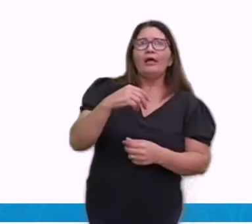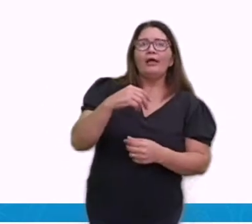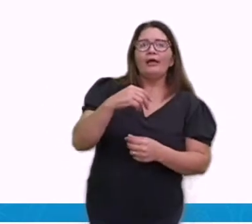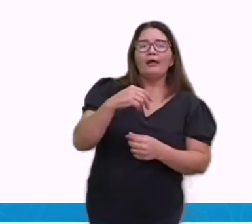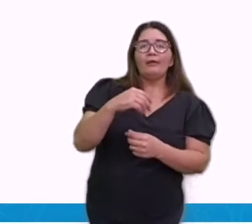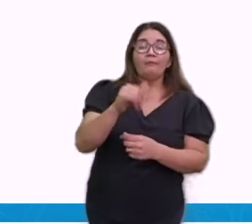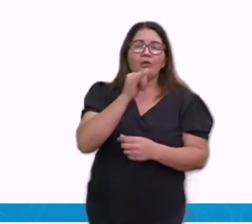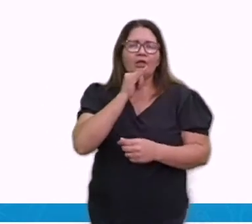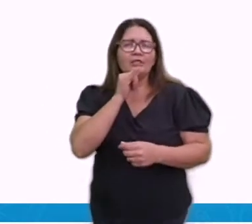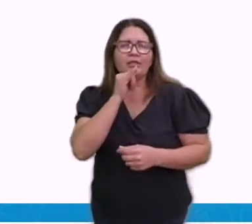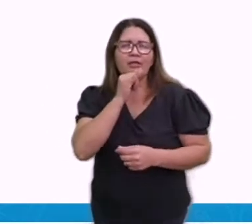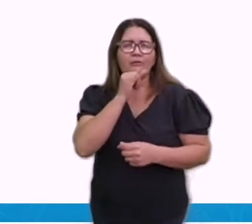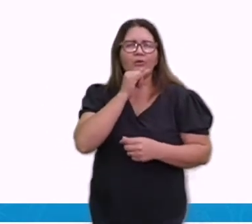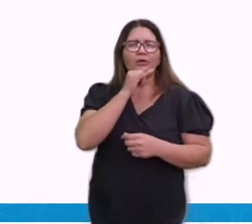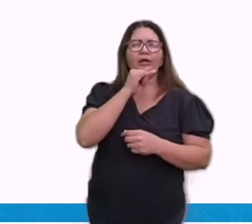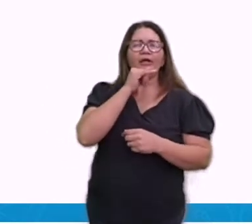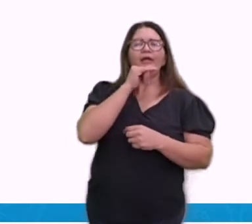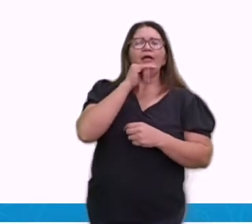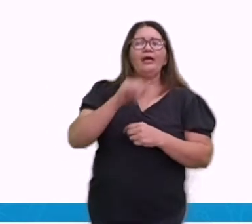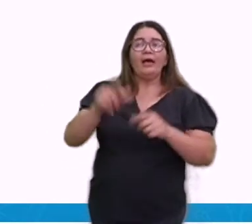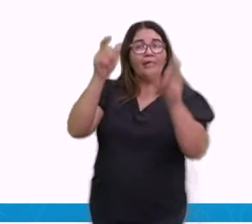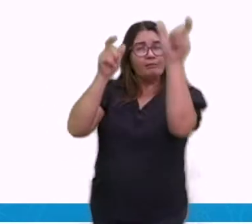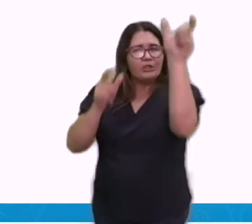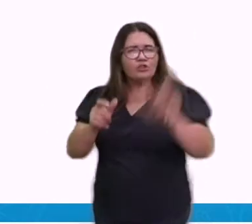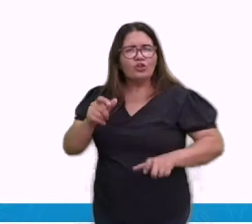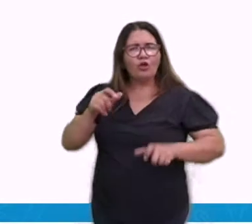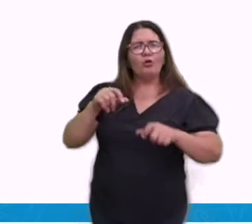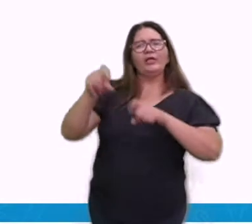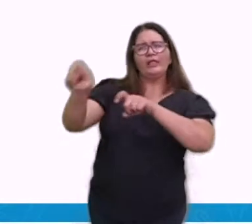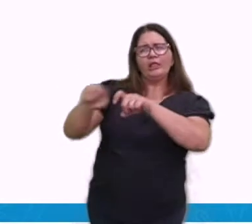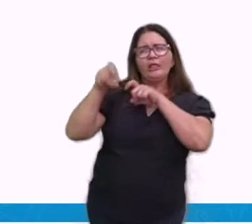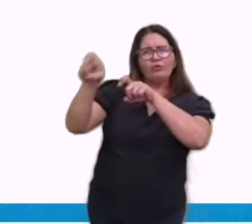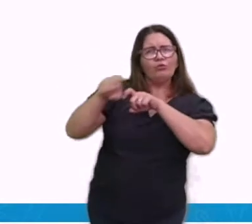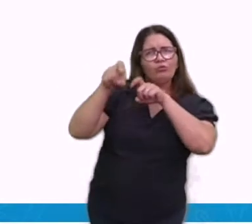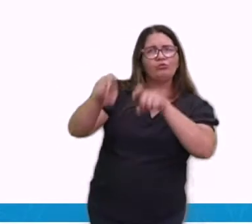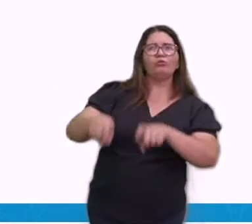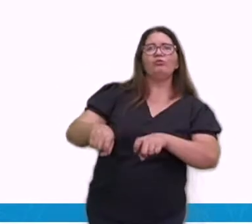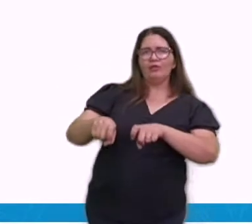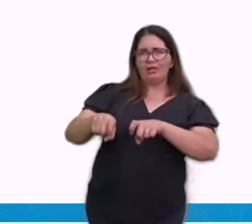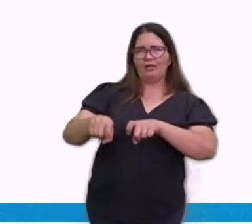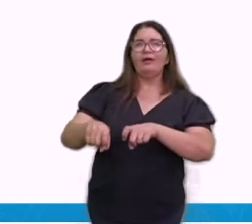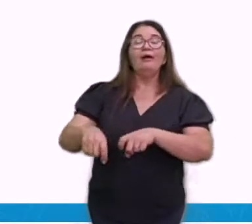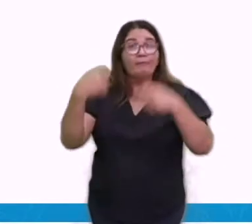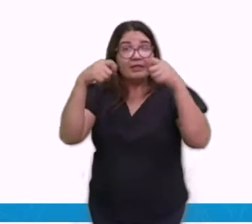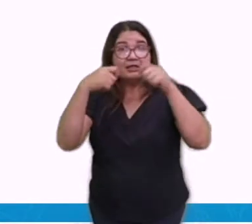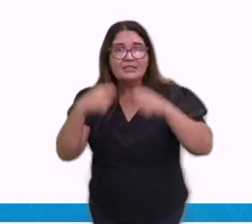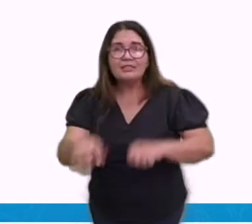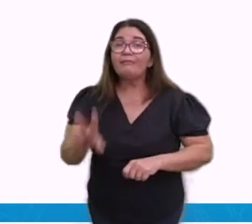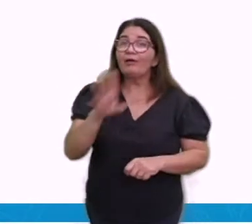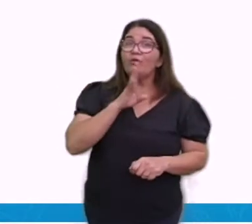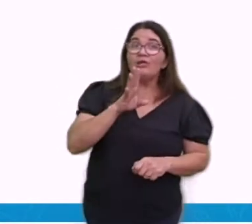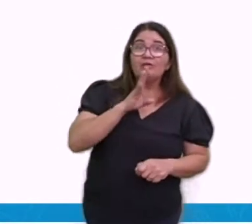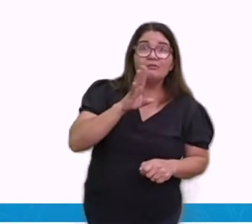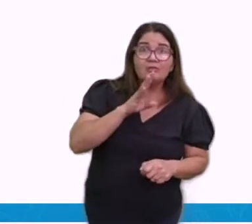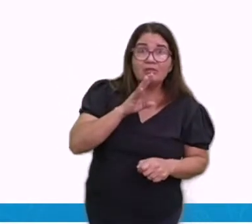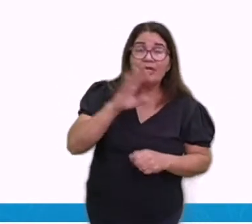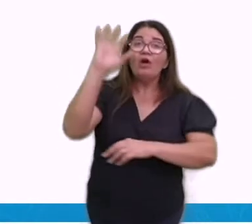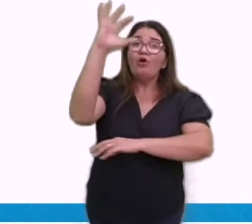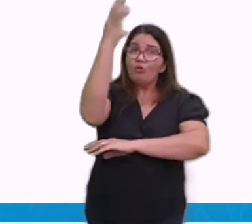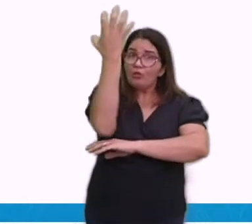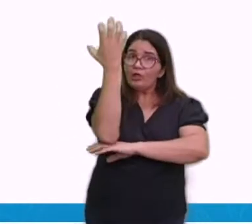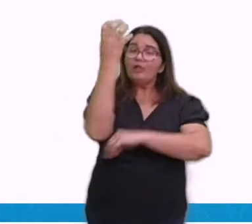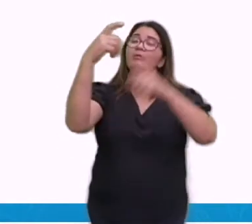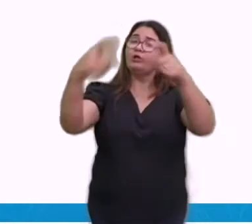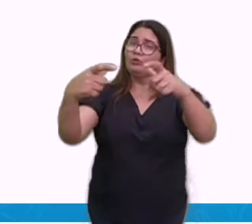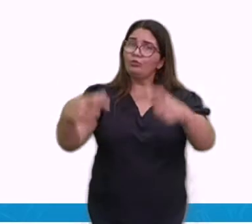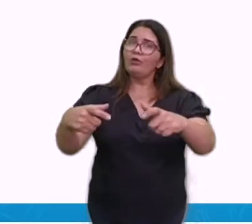quem trabalha com a pecuária, sabe que é importante conhecer o clima daquele lugar para saber o que vai ser